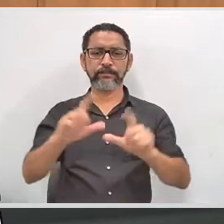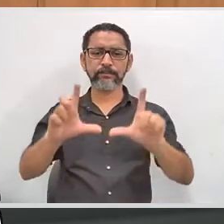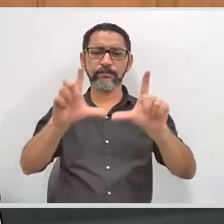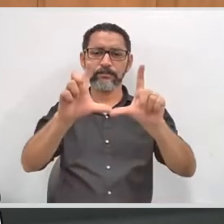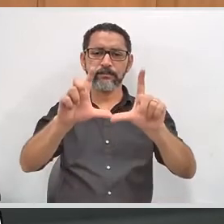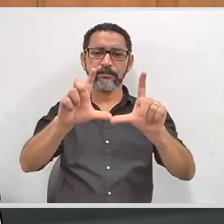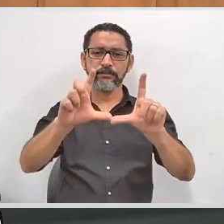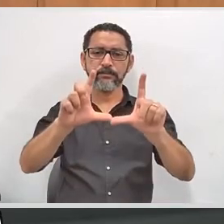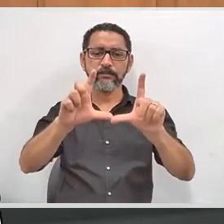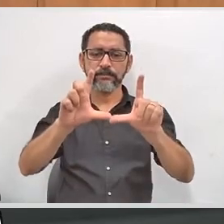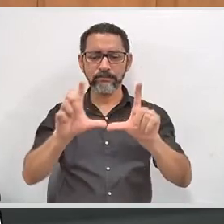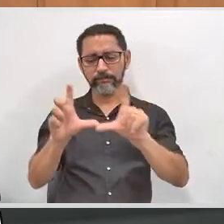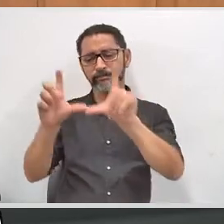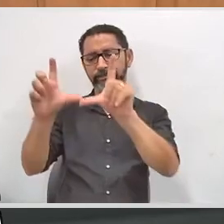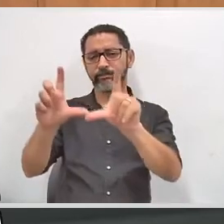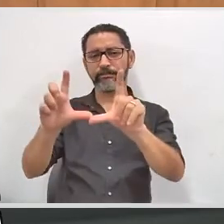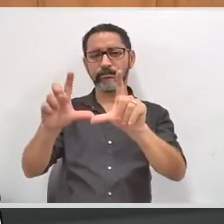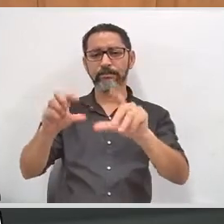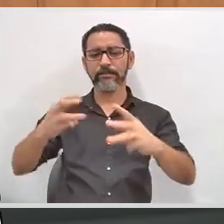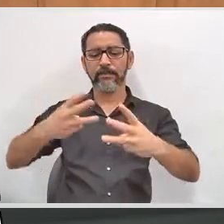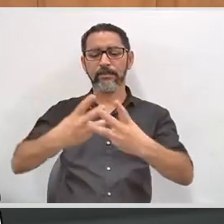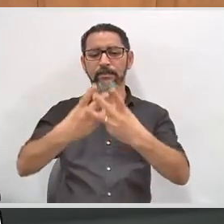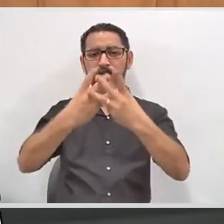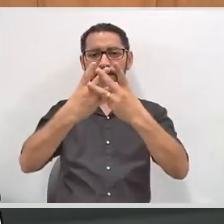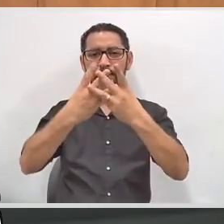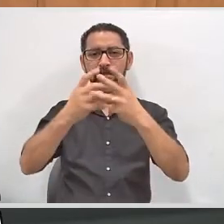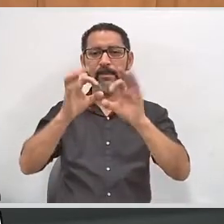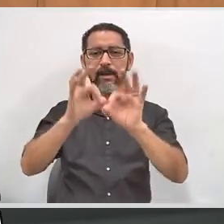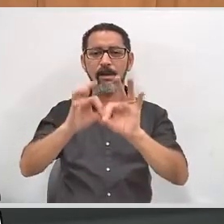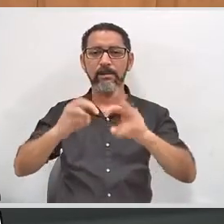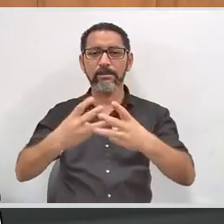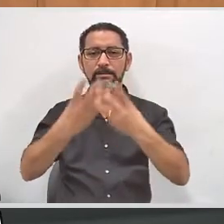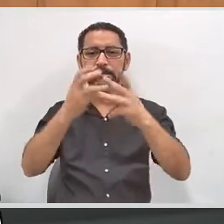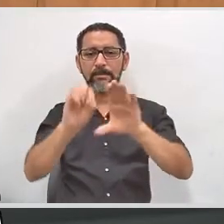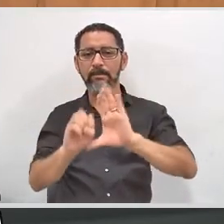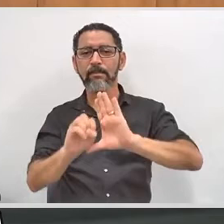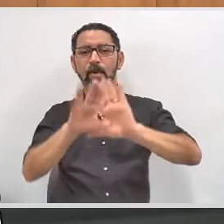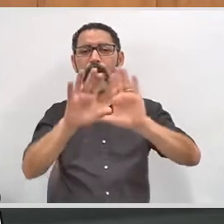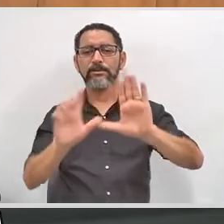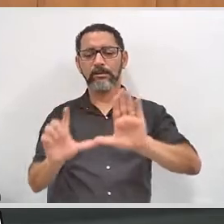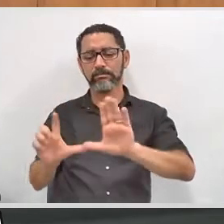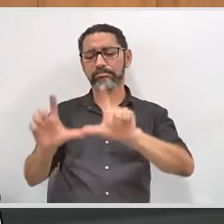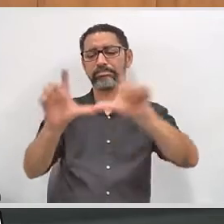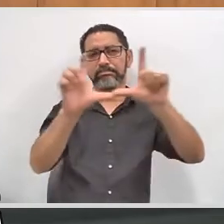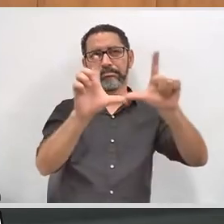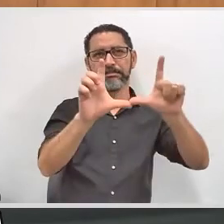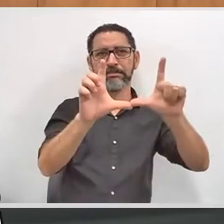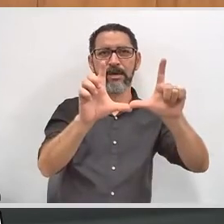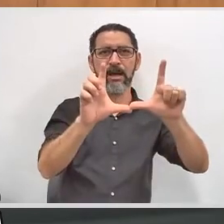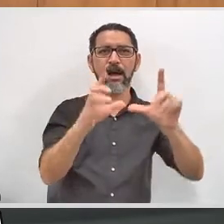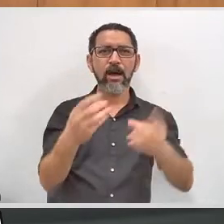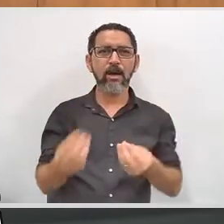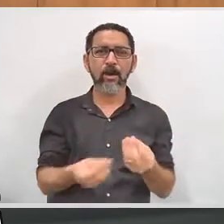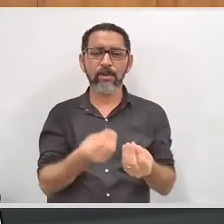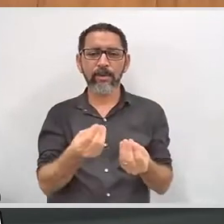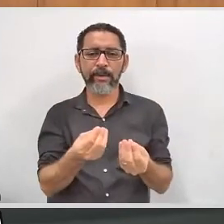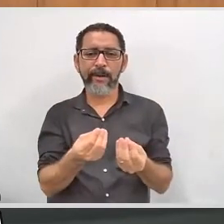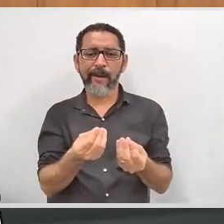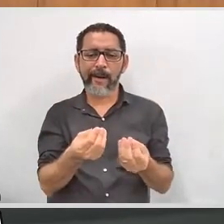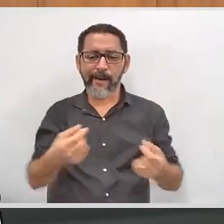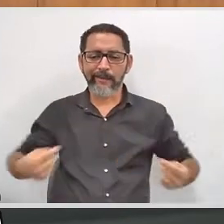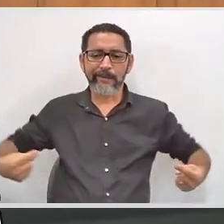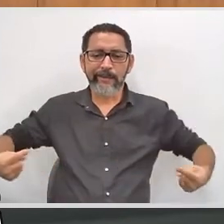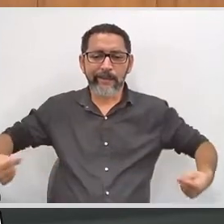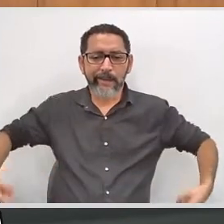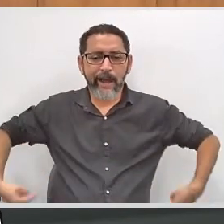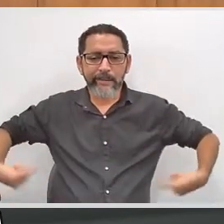esse slide aqui que eu acho interessante. eu acho interessante para destacar um movimento que